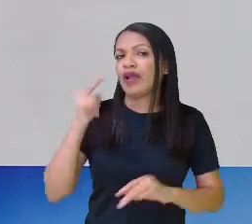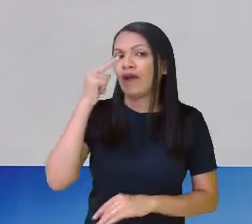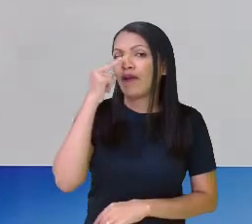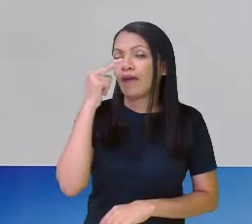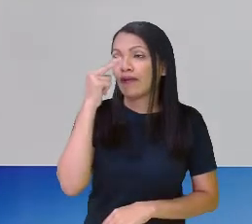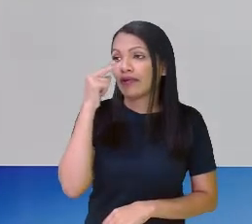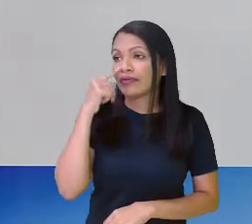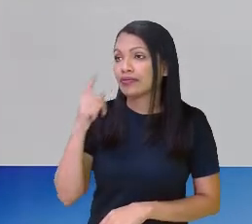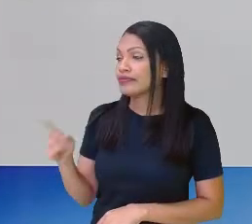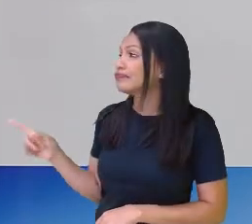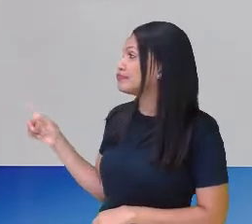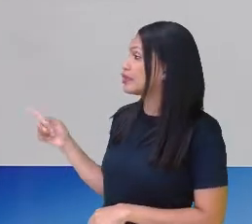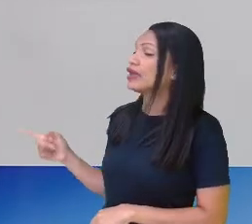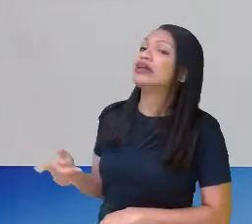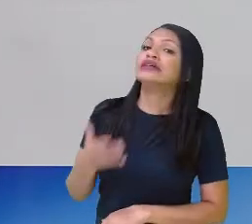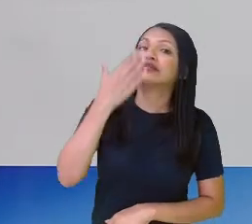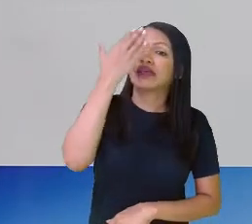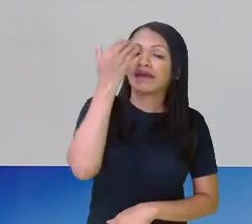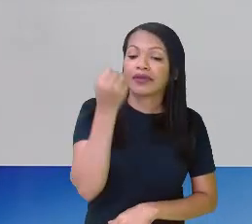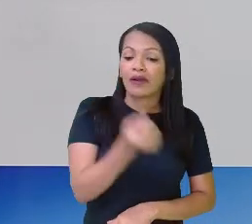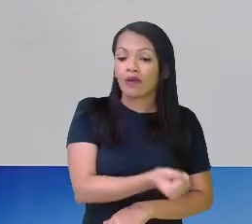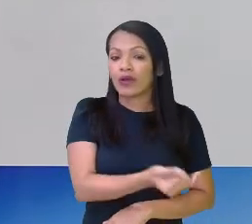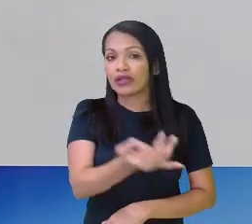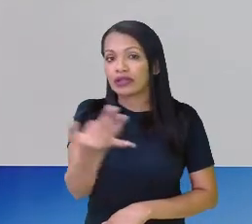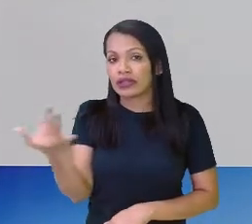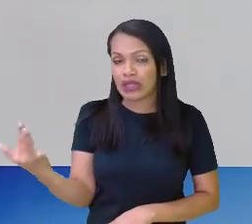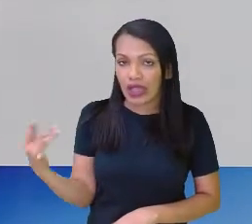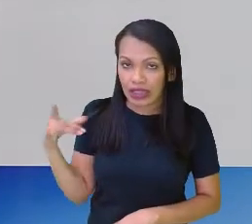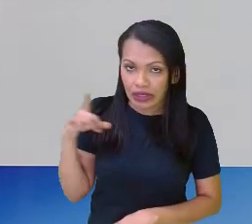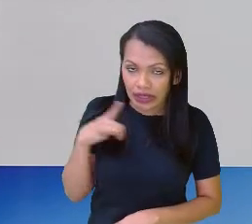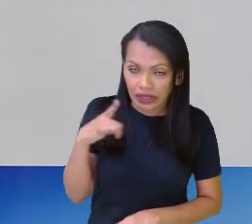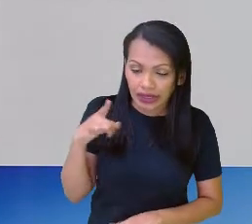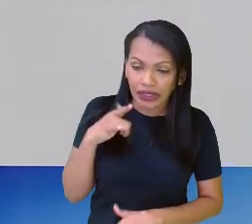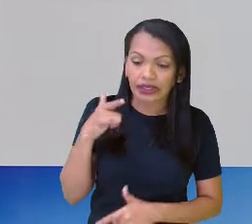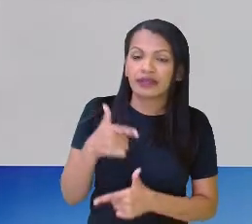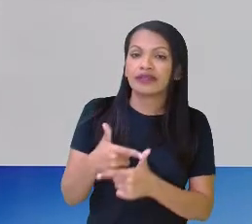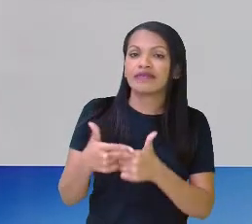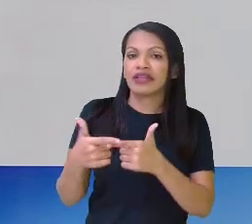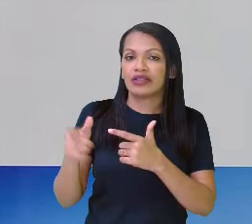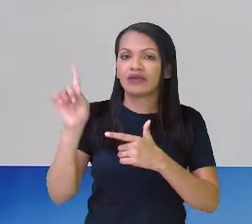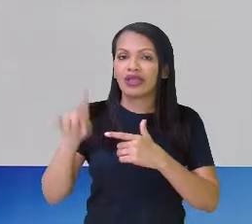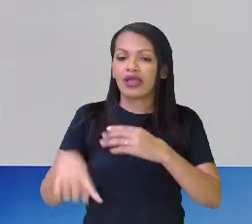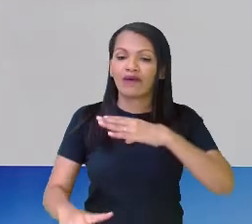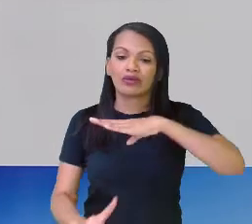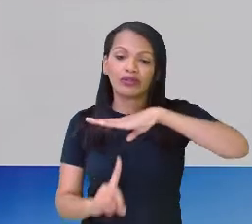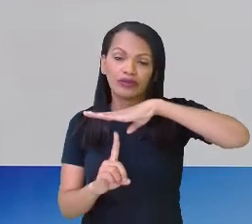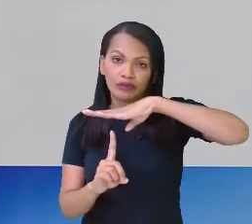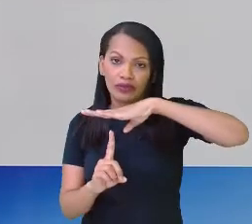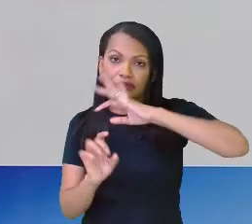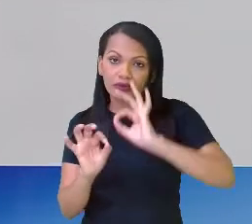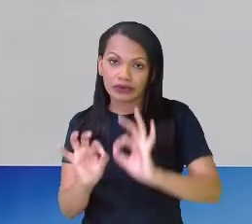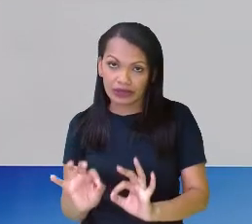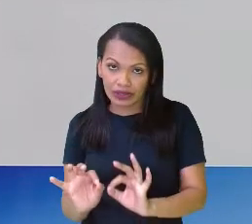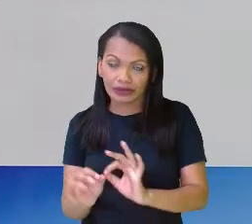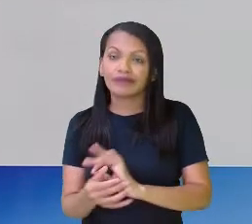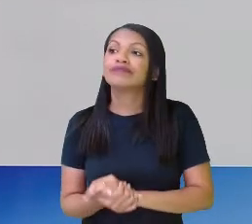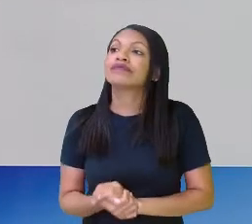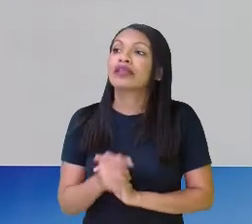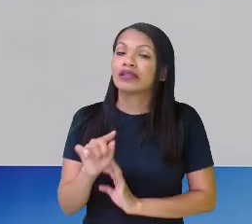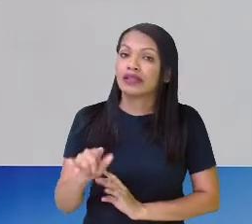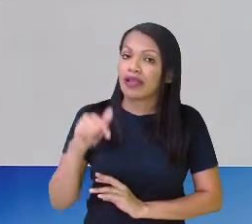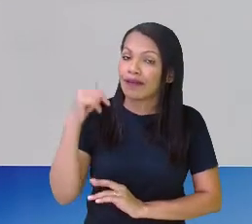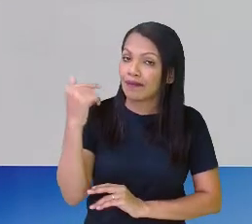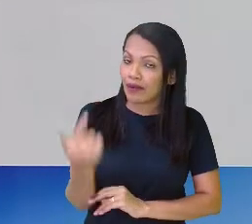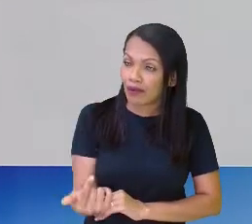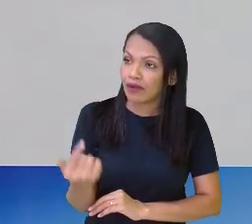processo. Contar a quantidade total de partes que dividiu e já vai colocar no denominador. Depois